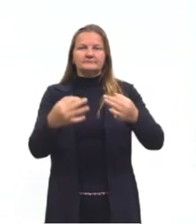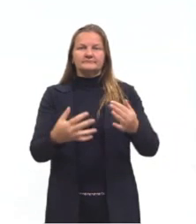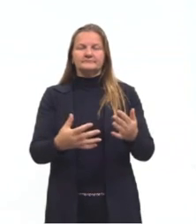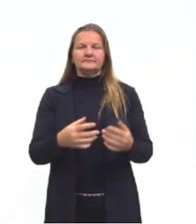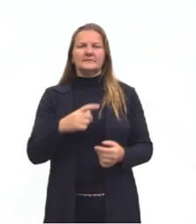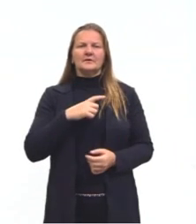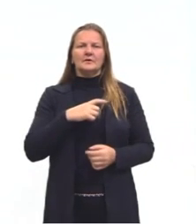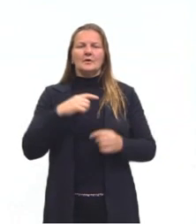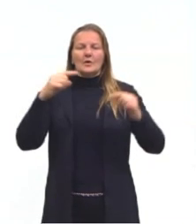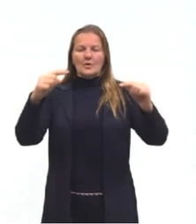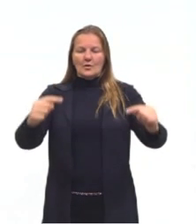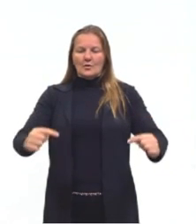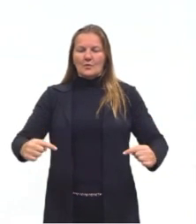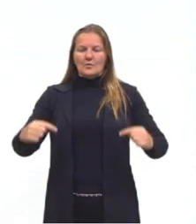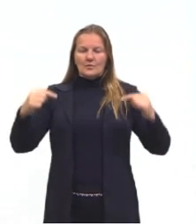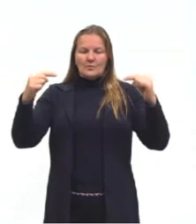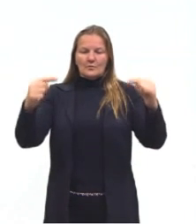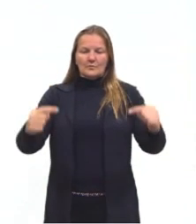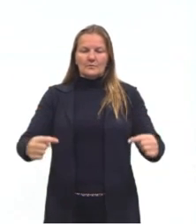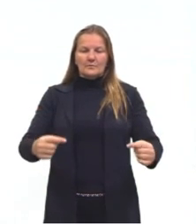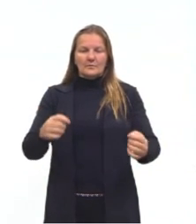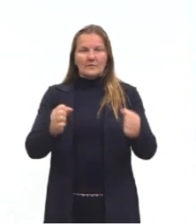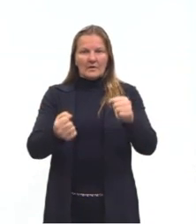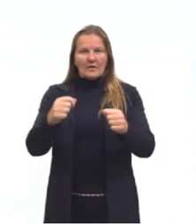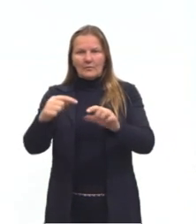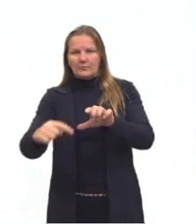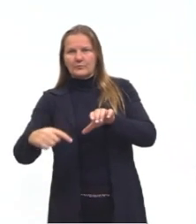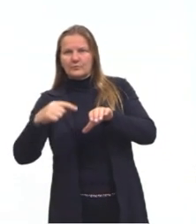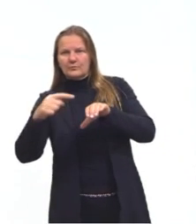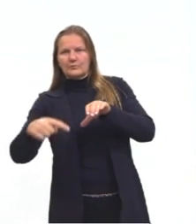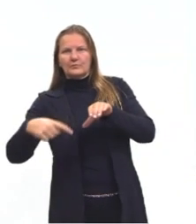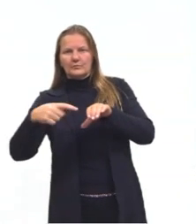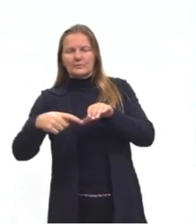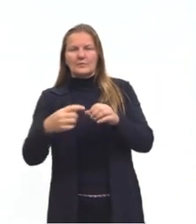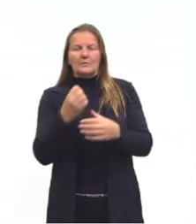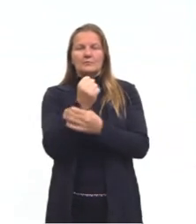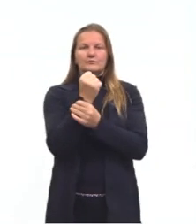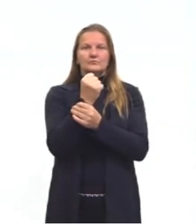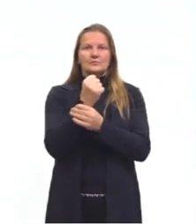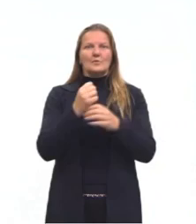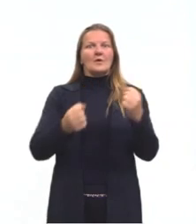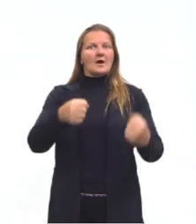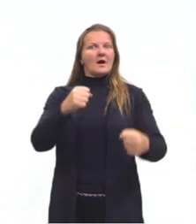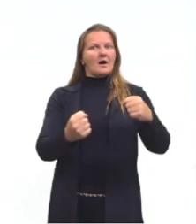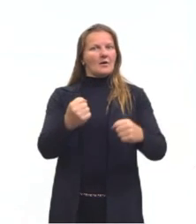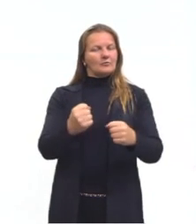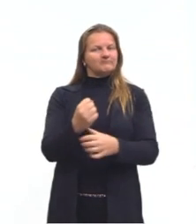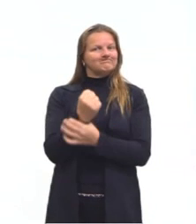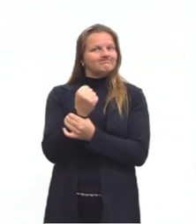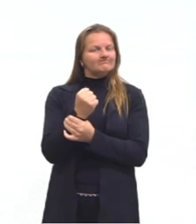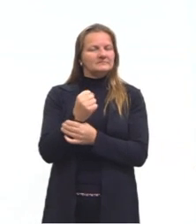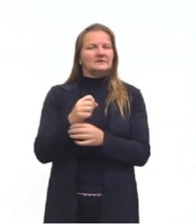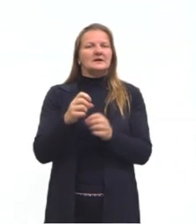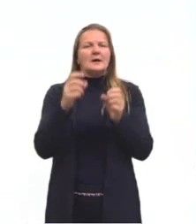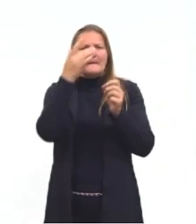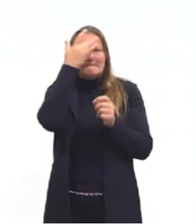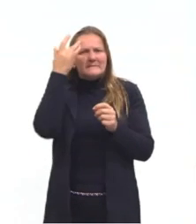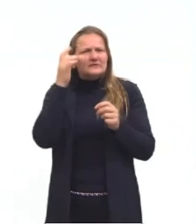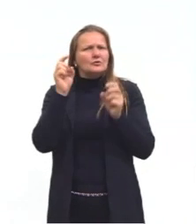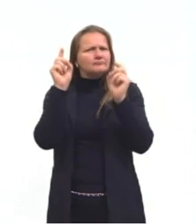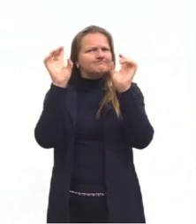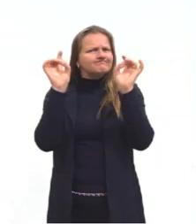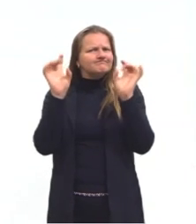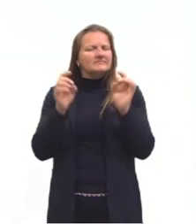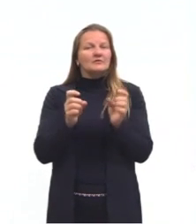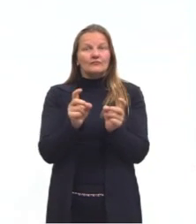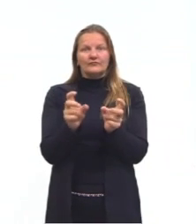os pneus estão entre os itens mais importantes para a segurança de um carro. Segundo revendedores especializados,